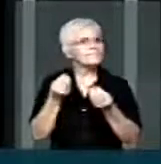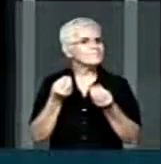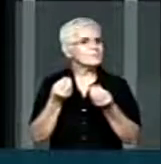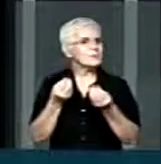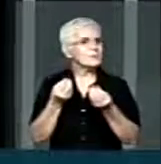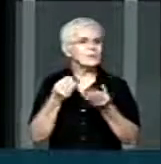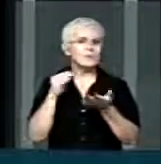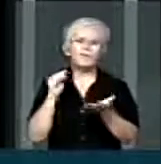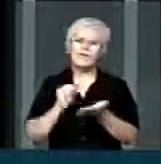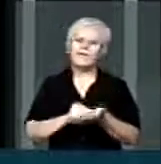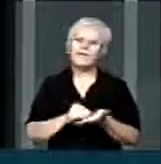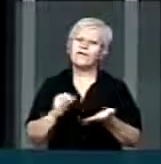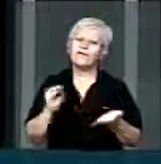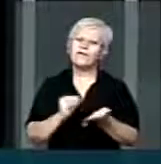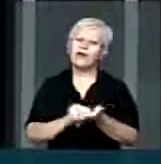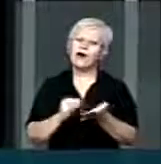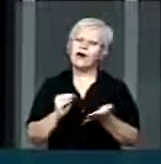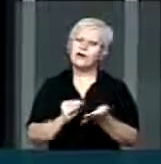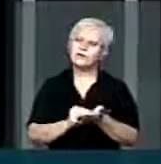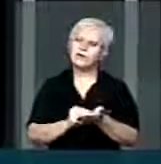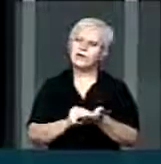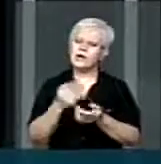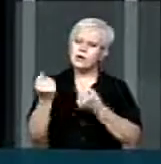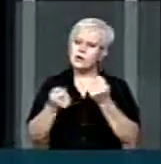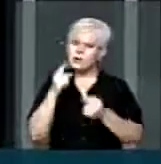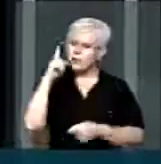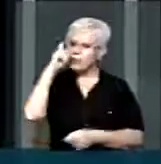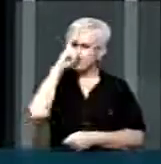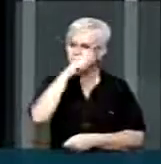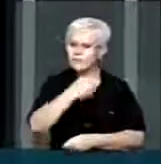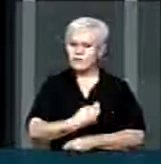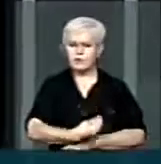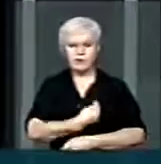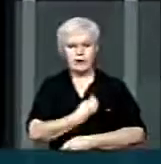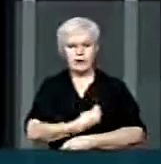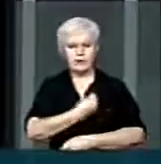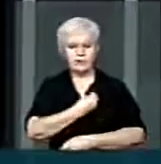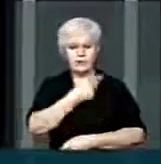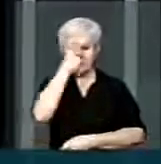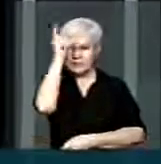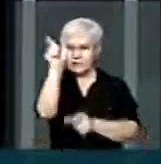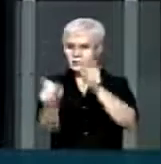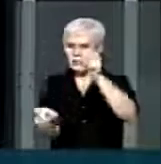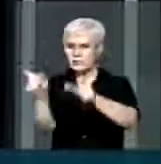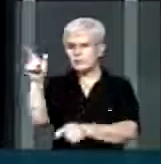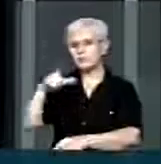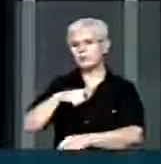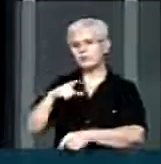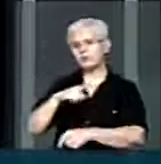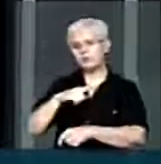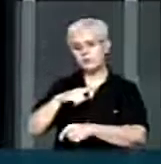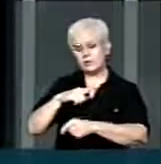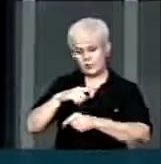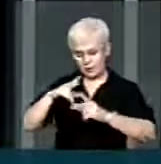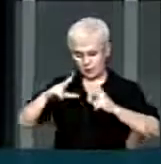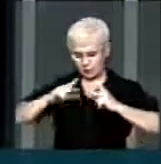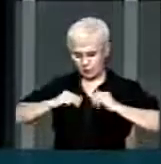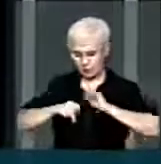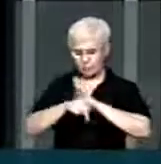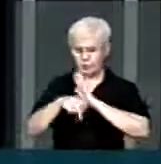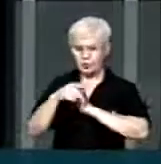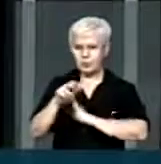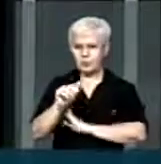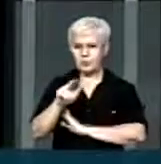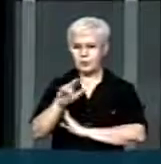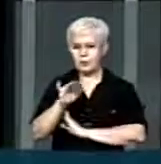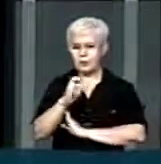desalentosa a vida de uma pessoa com essa patologia, o autismo. Nós precisamos fazer